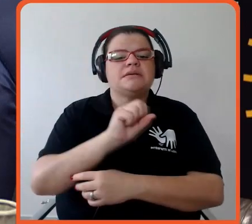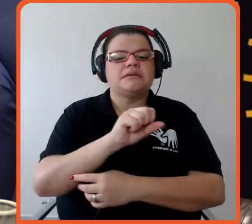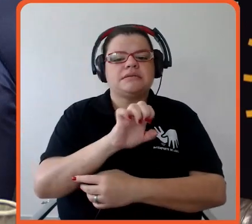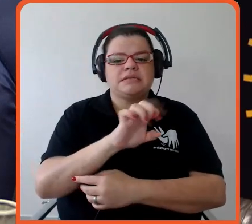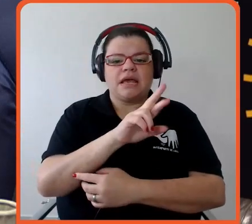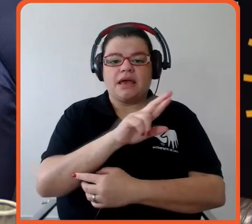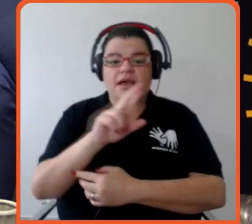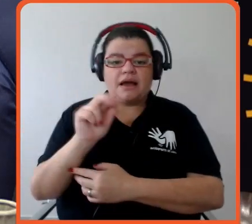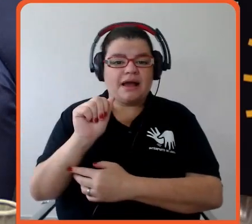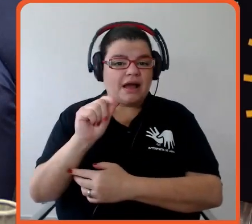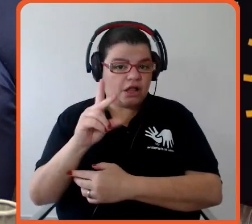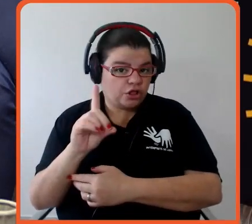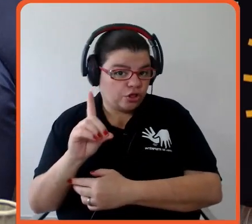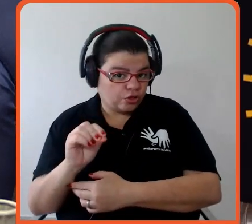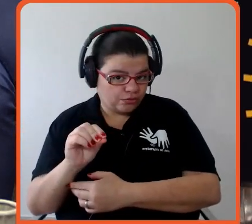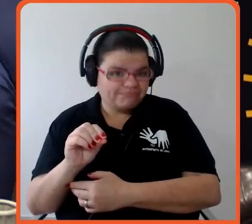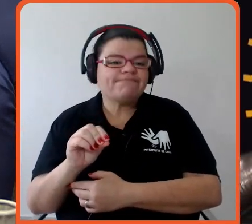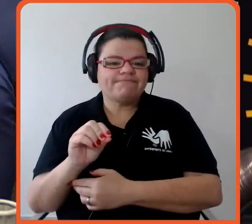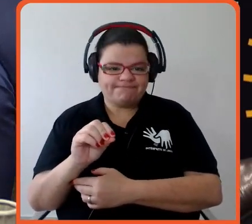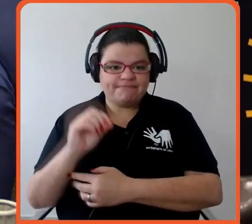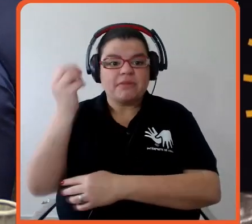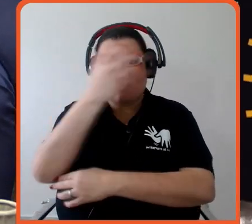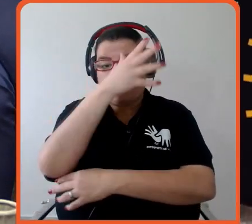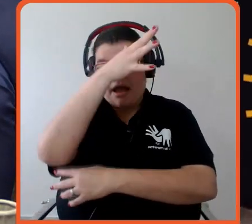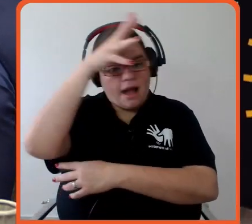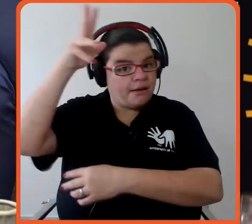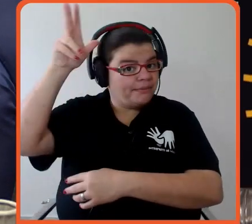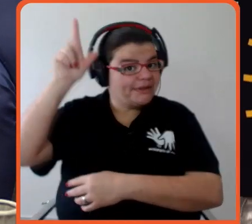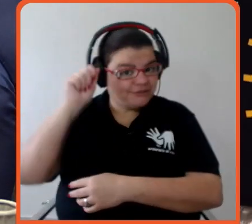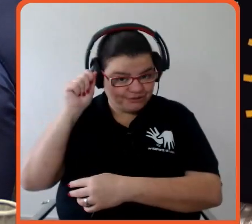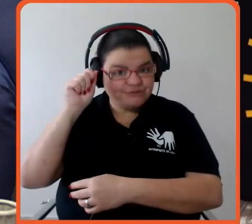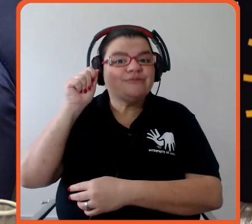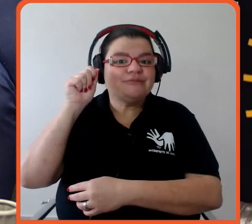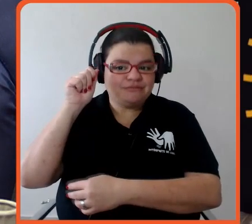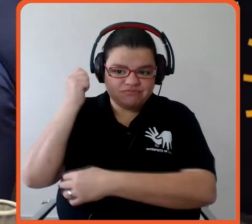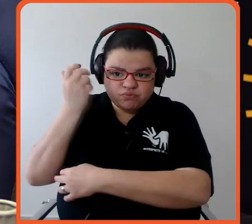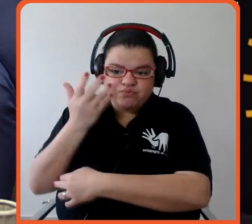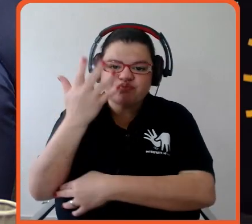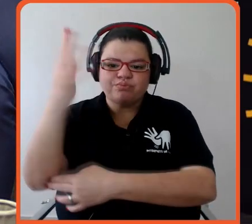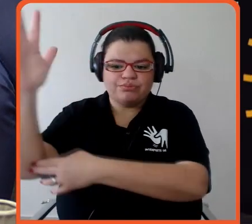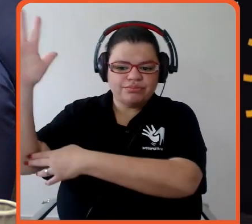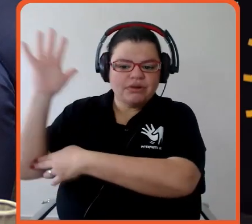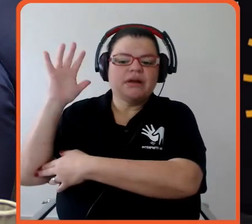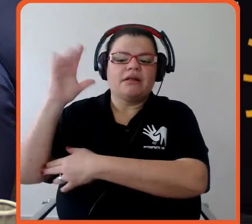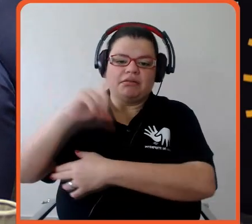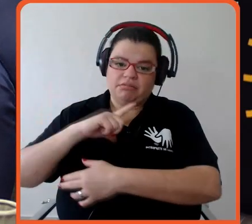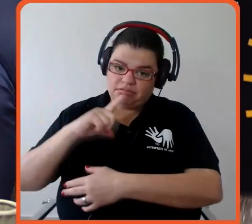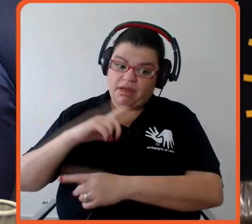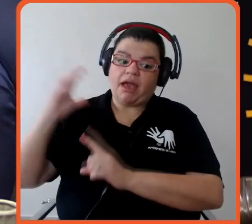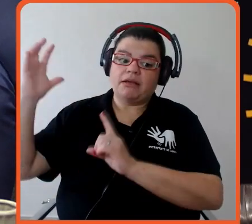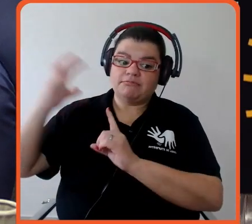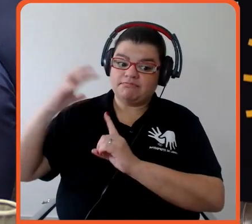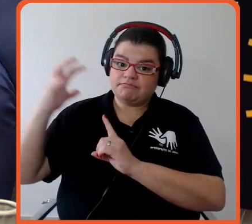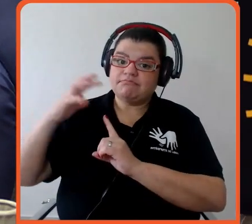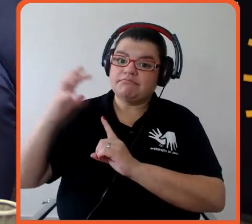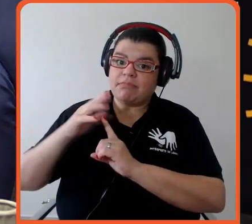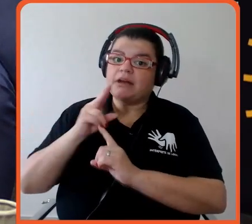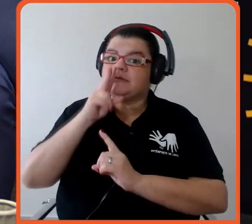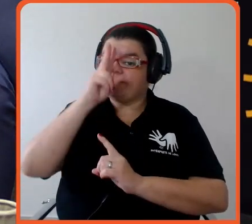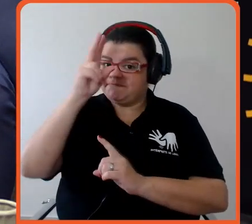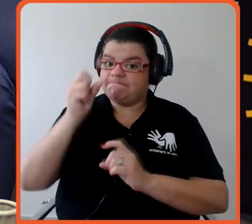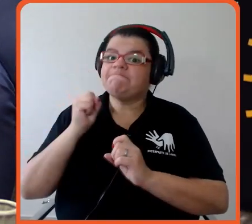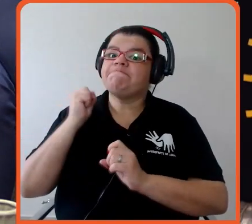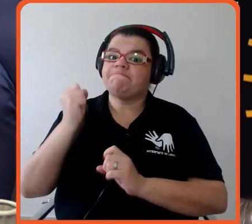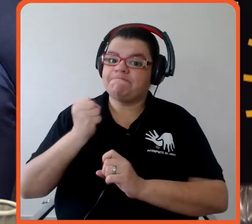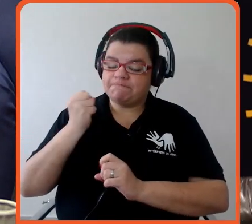isso, obviamente, traz um impacto grande, ou pelo menos desafios importantes para